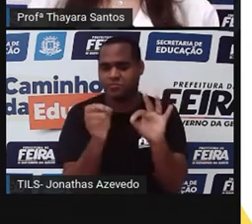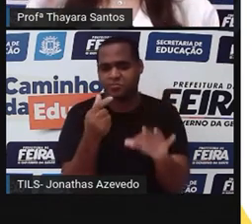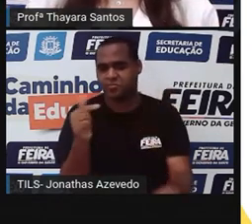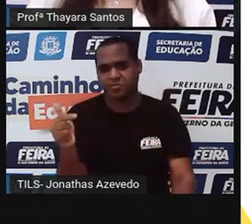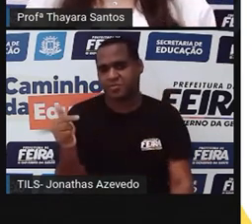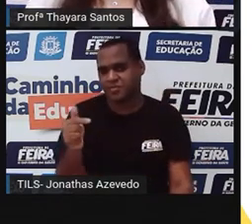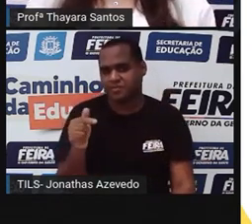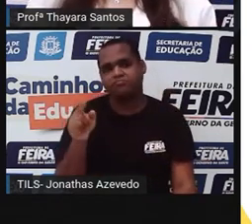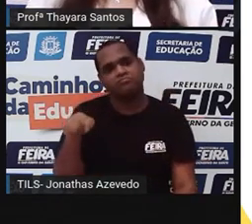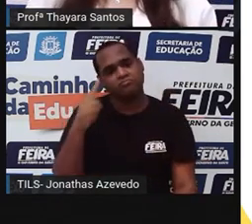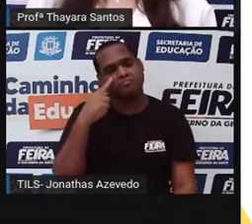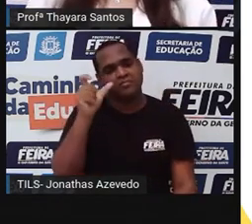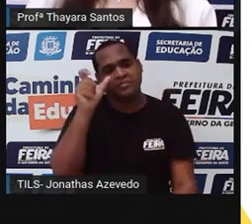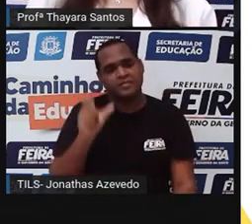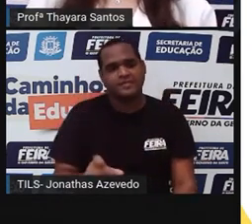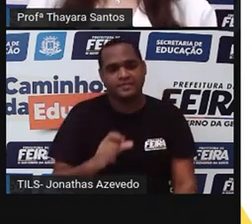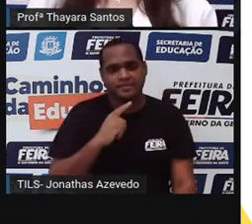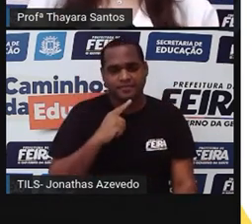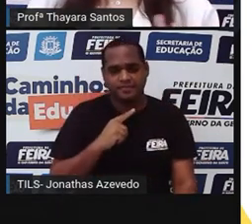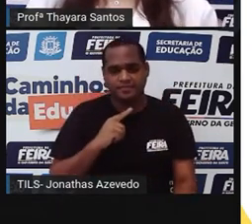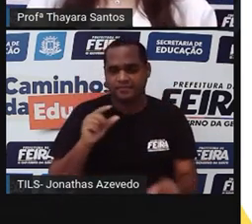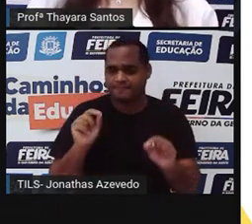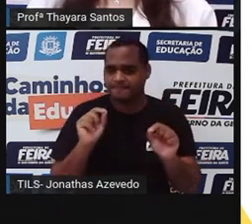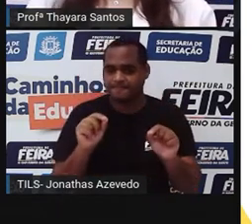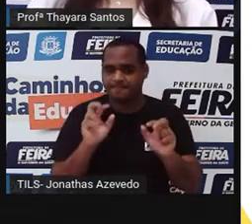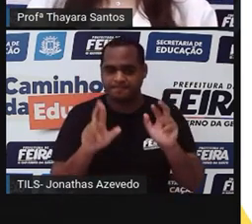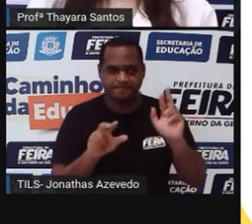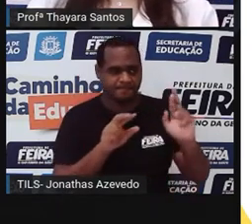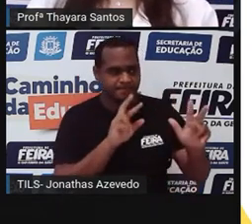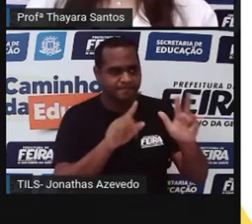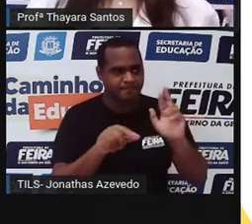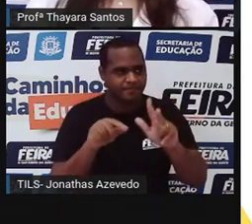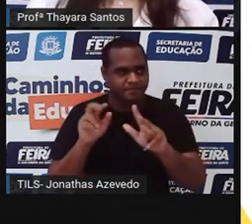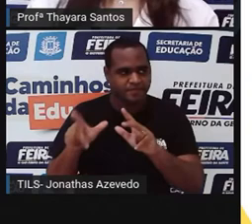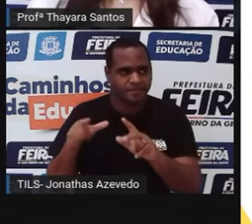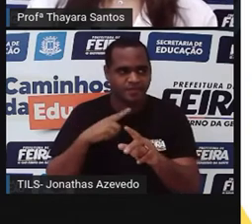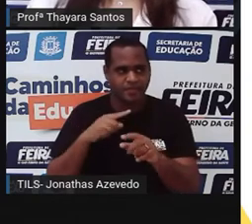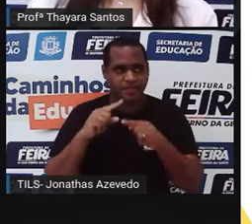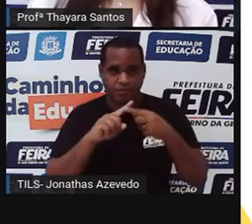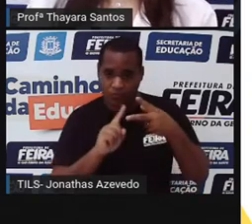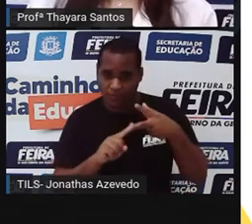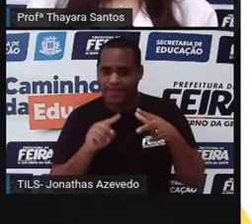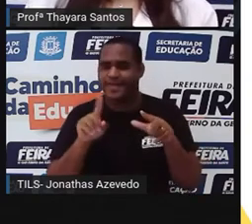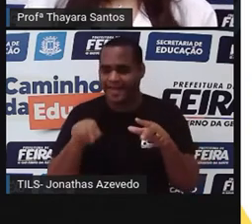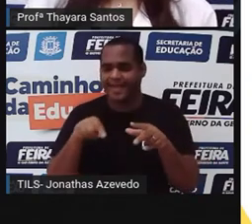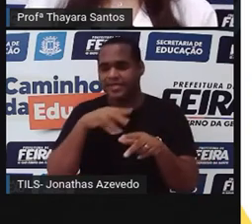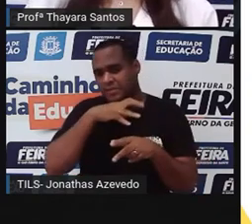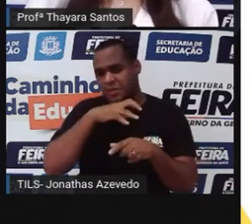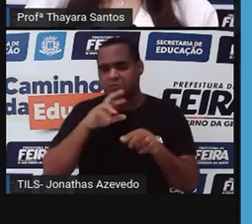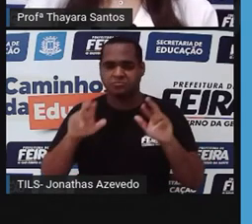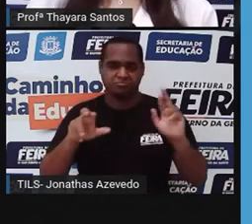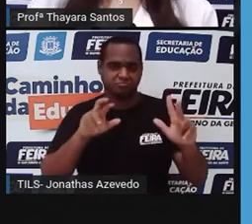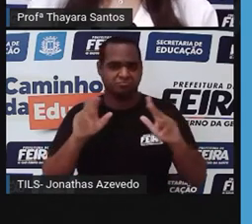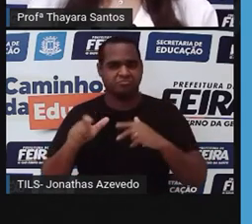características básicas para a gente conseguir diferenciar esses dois animais que estão aí no grupo dos cefalópodes.